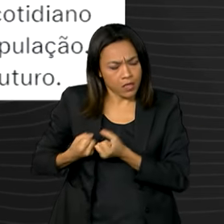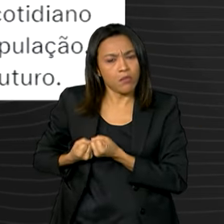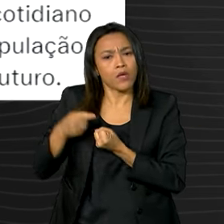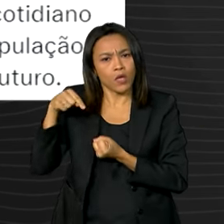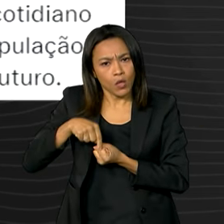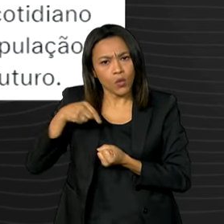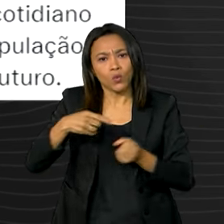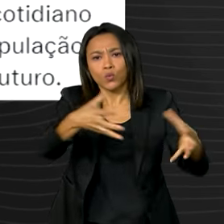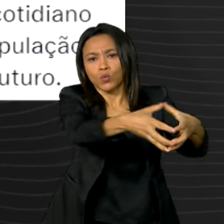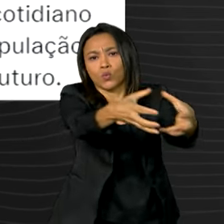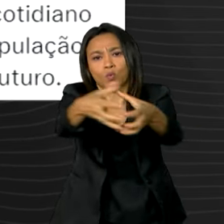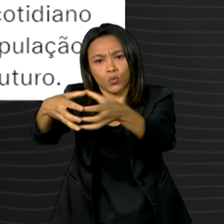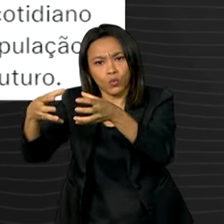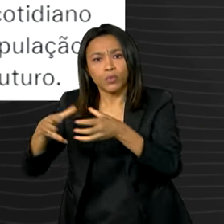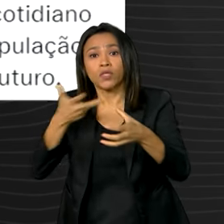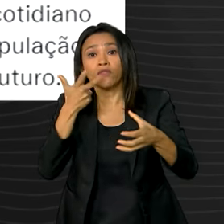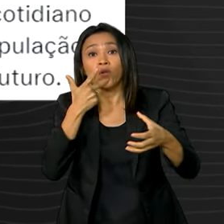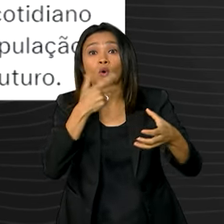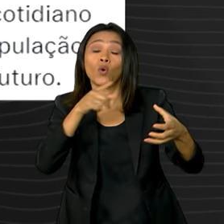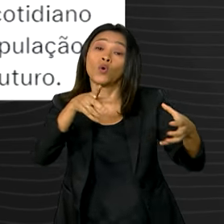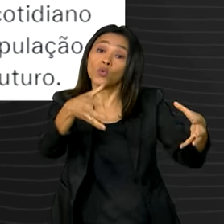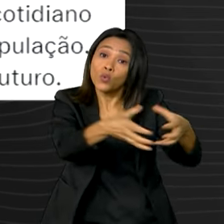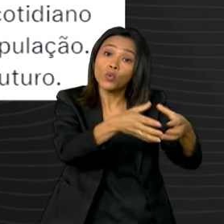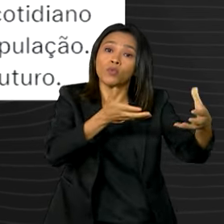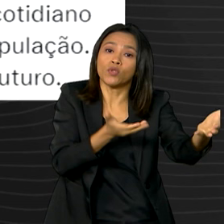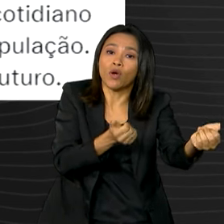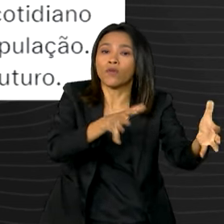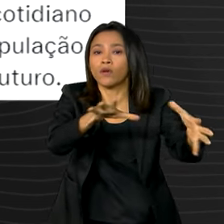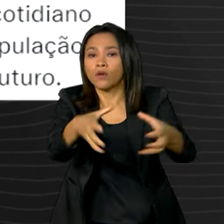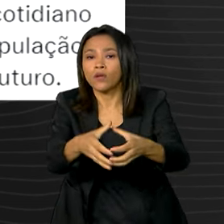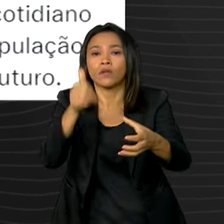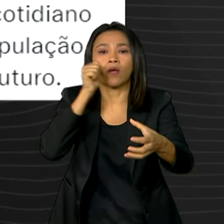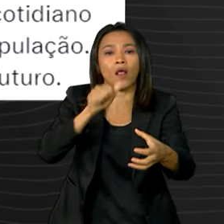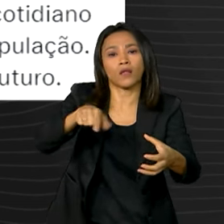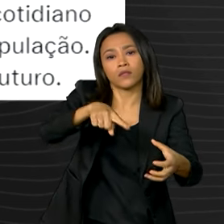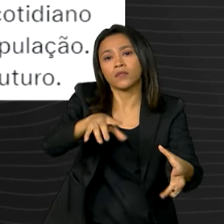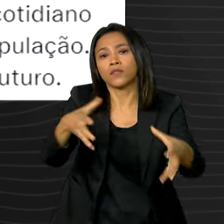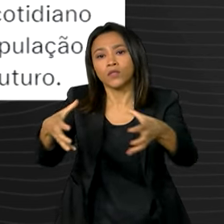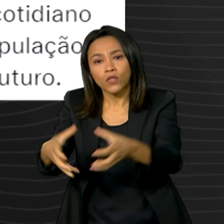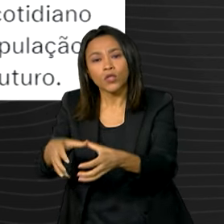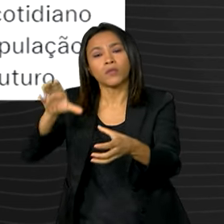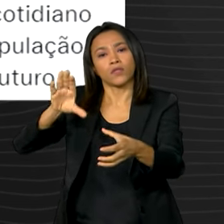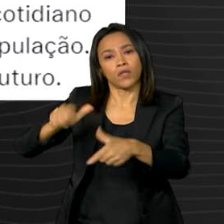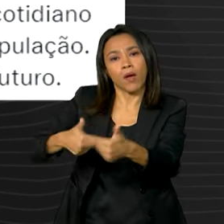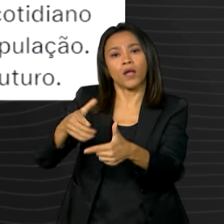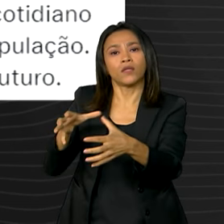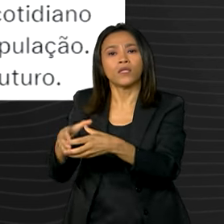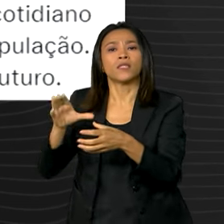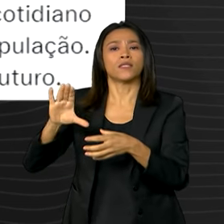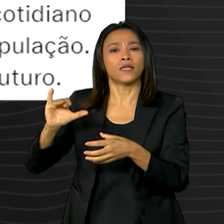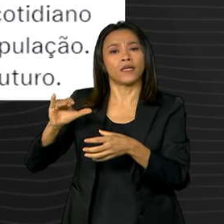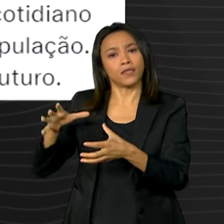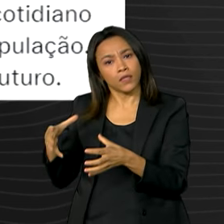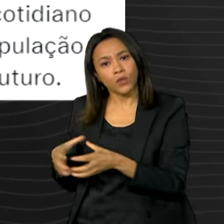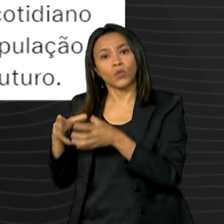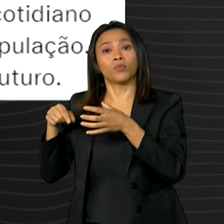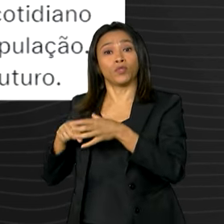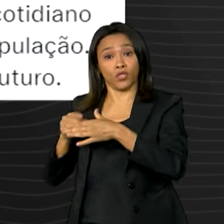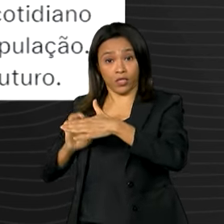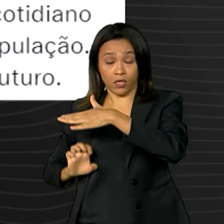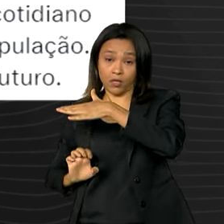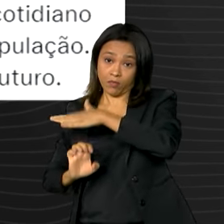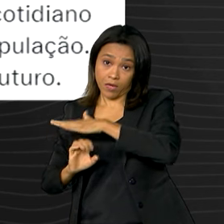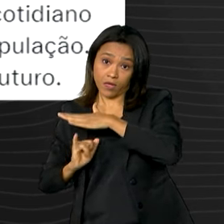G20 e citou os grupos como o da juventude, mulheres, trabalho, ciências, startups, oceanos,